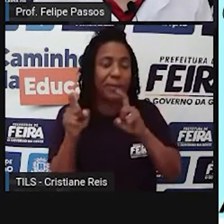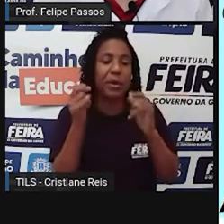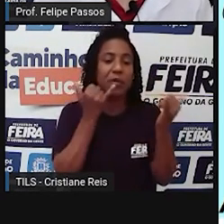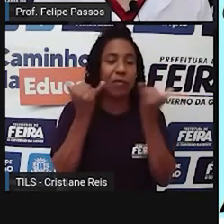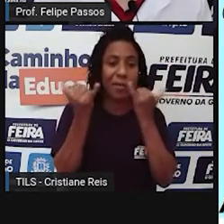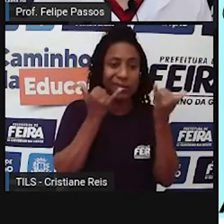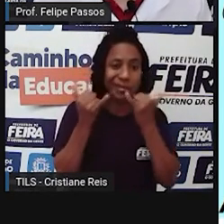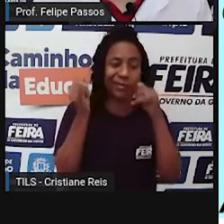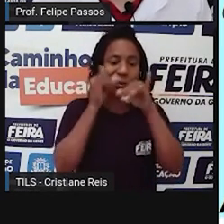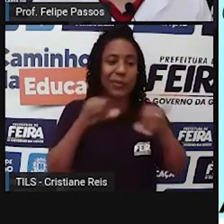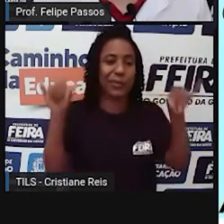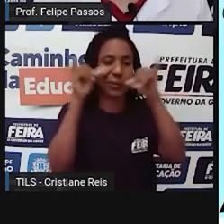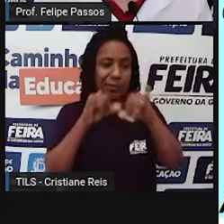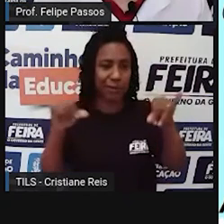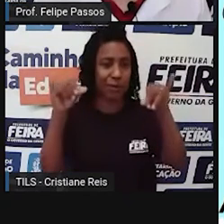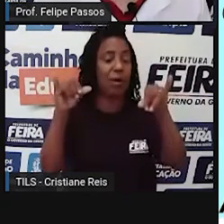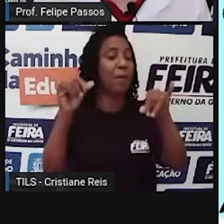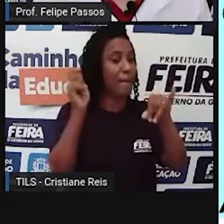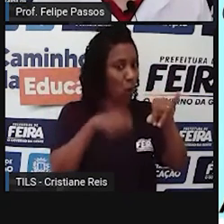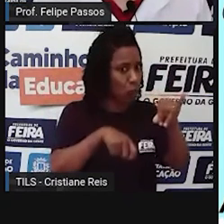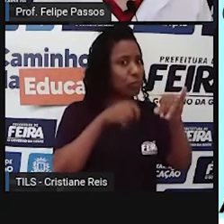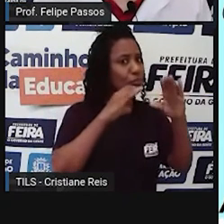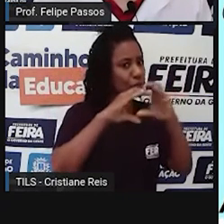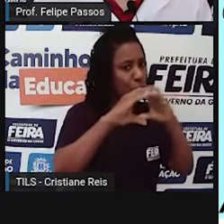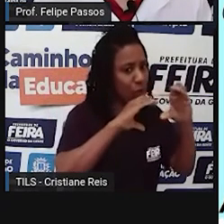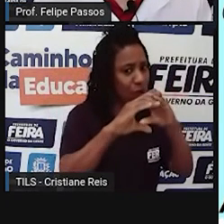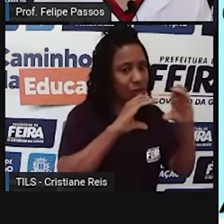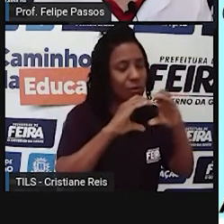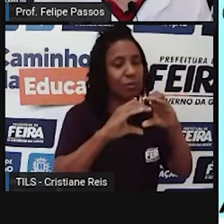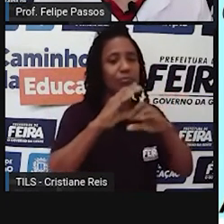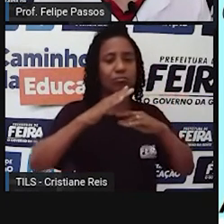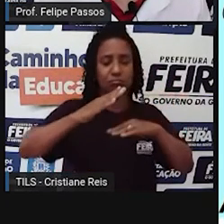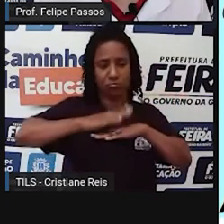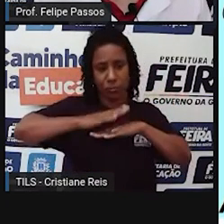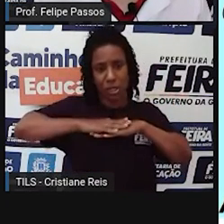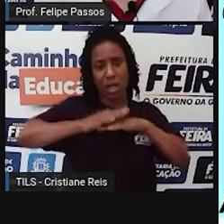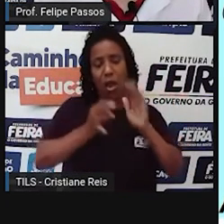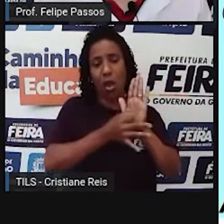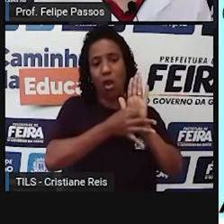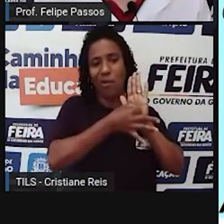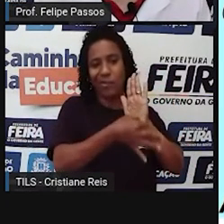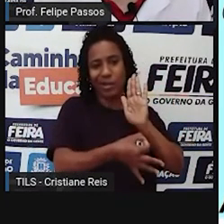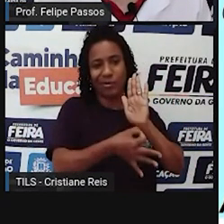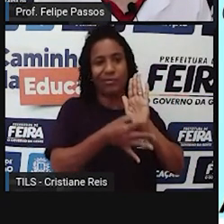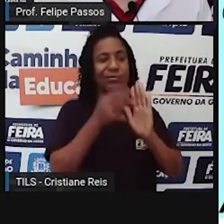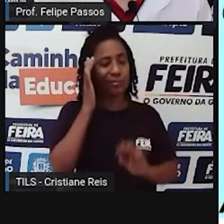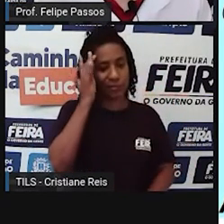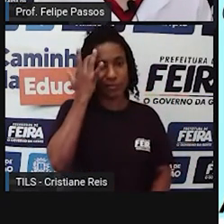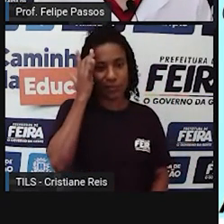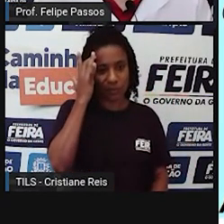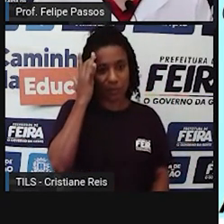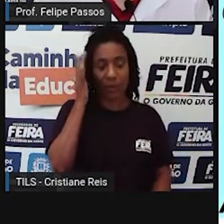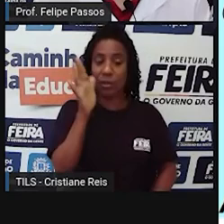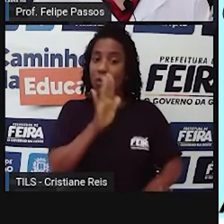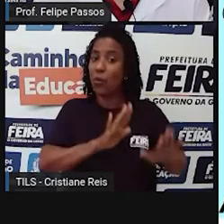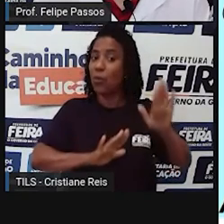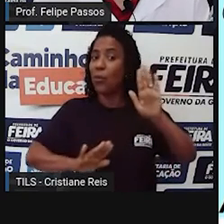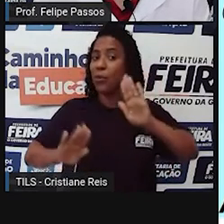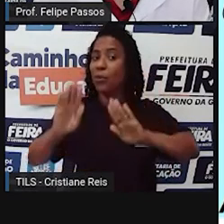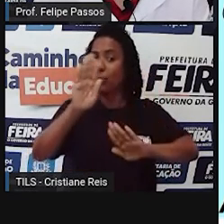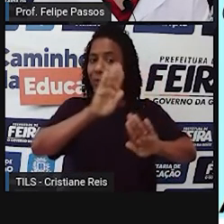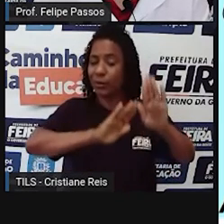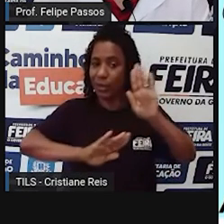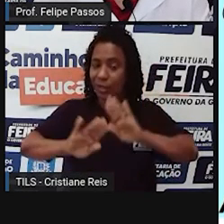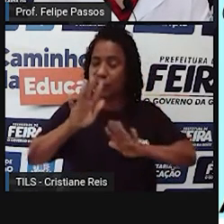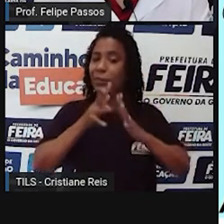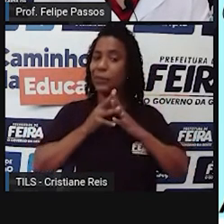expressão. Você tem o direito de se comunicar, você tem o direito de dar a sua opinião, só cuidado para que você